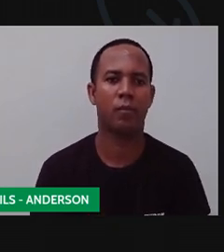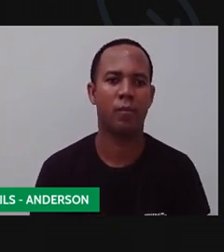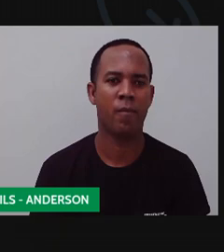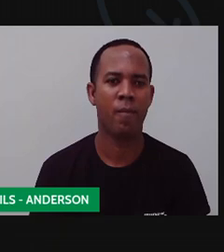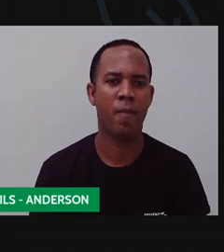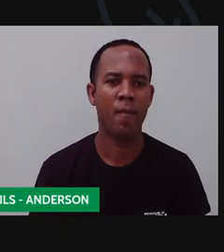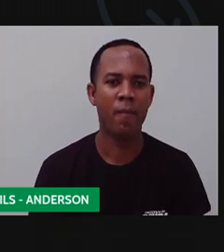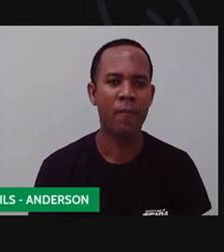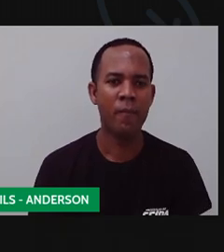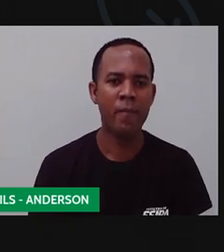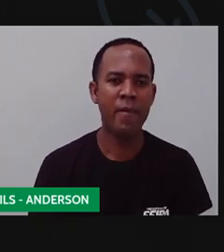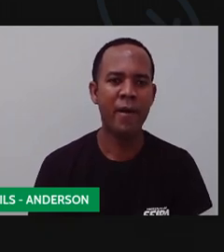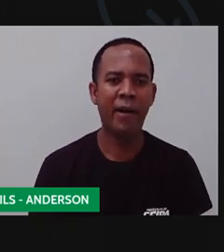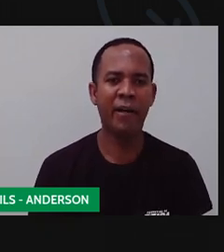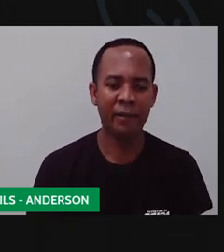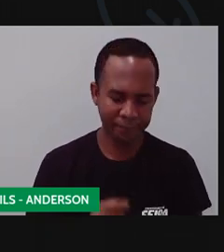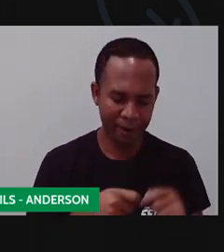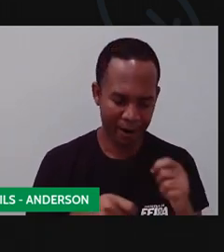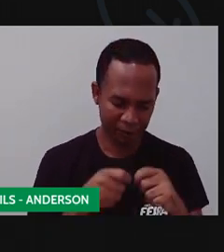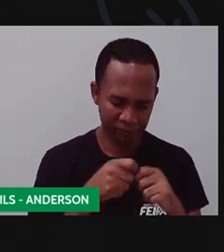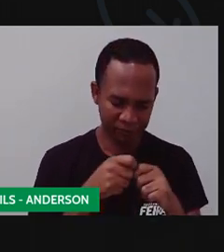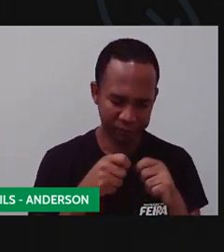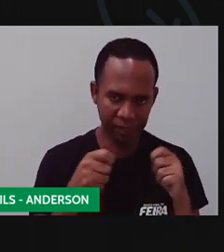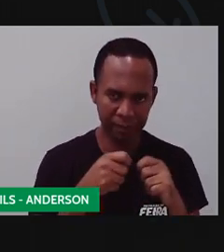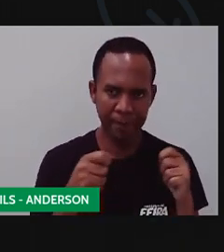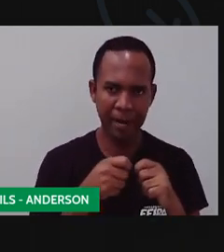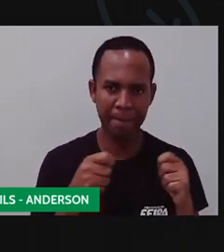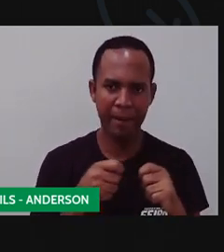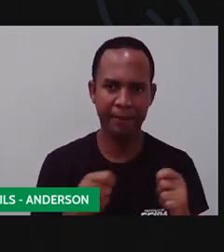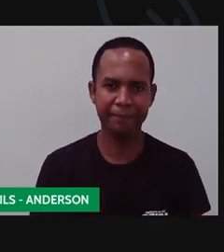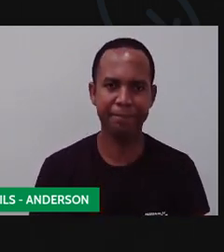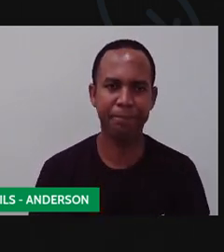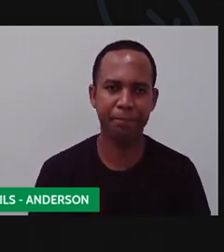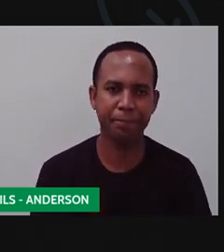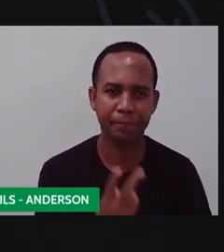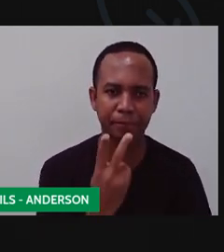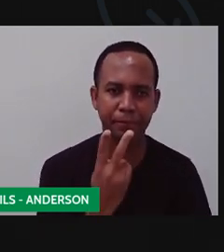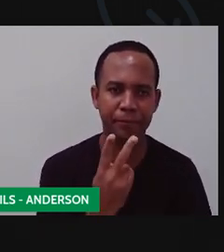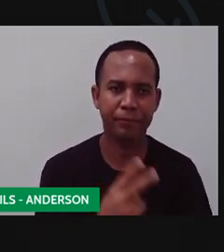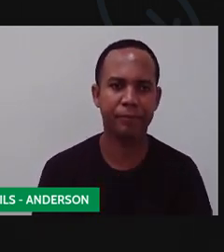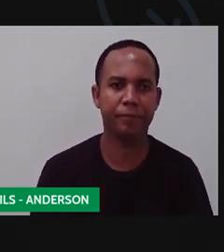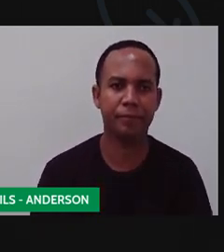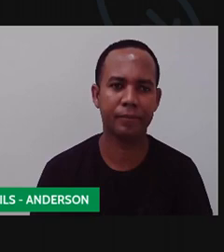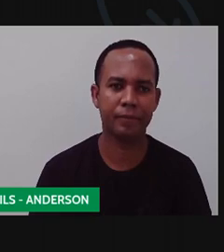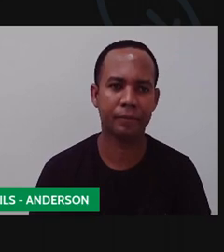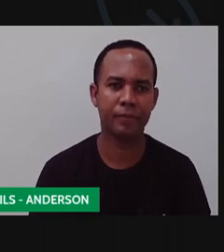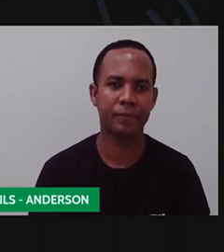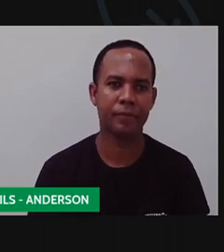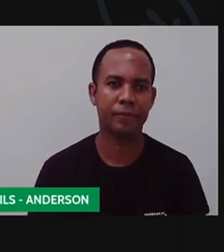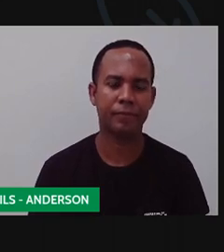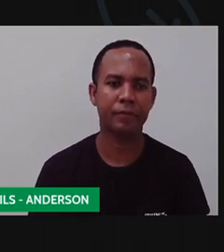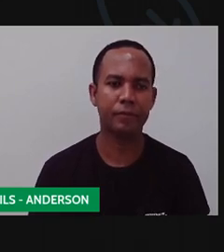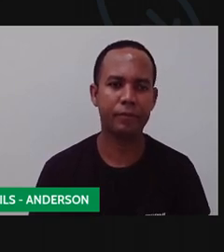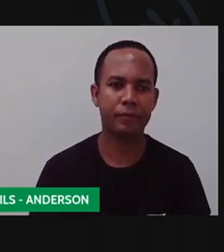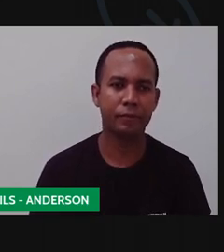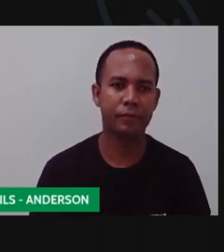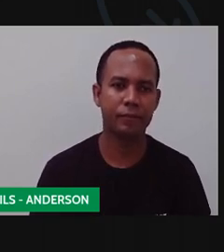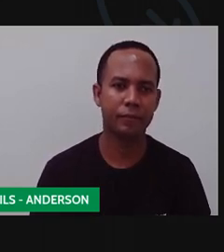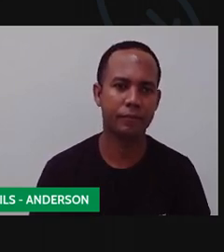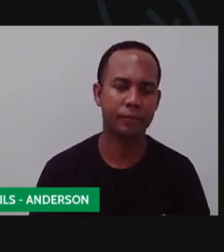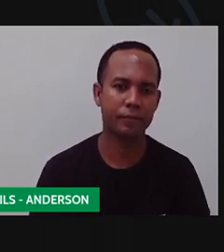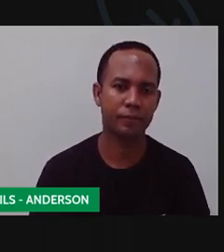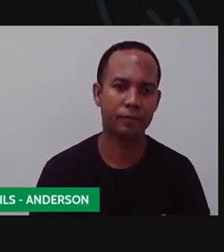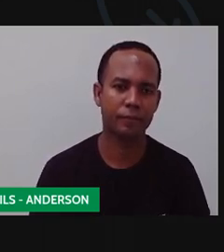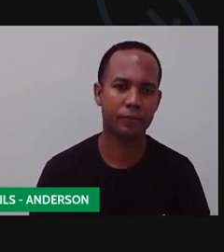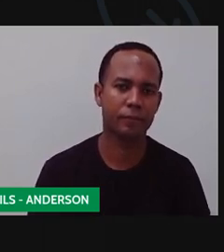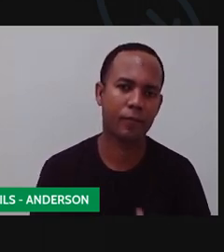Ó, o outro nozinho que a Pró tá dando. Pronto, ó. Já fizemos o quê? As duas perninhas. E agora a gente vai fazer a